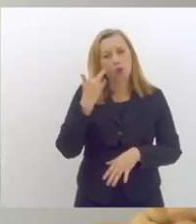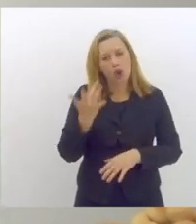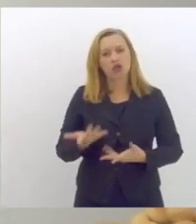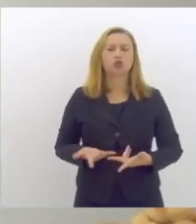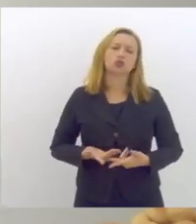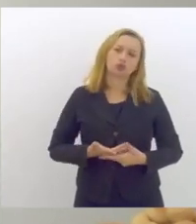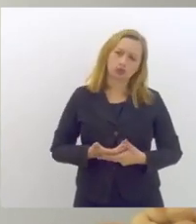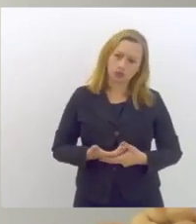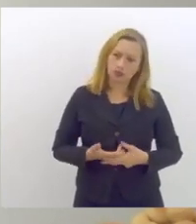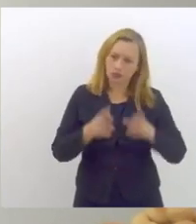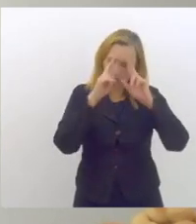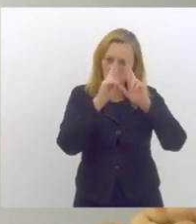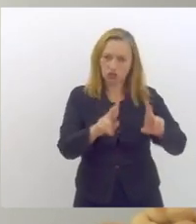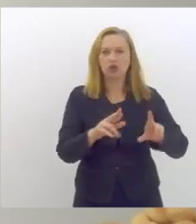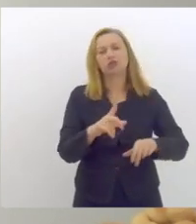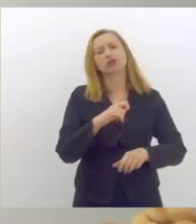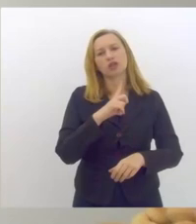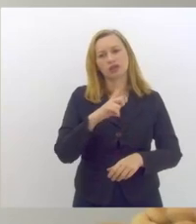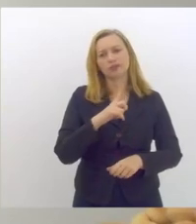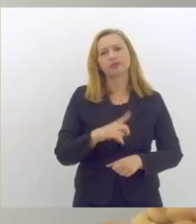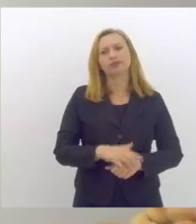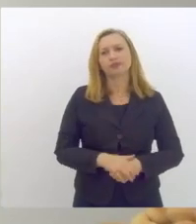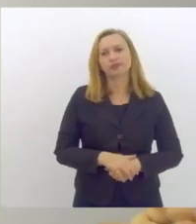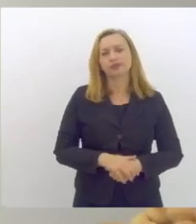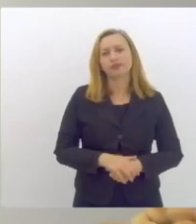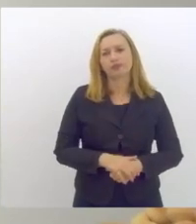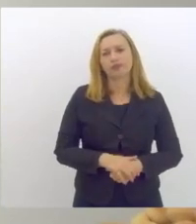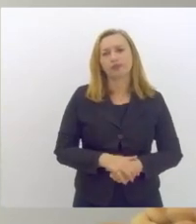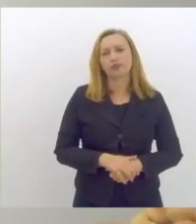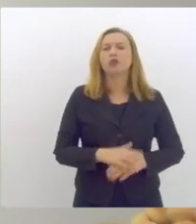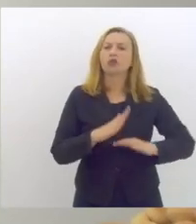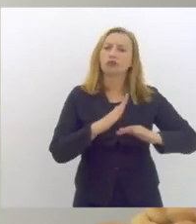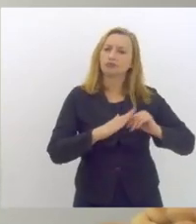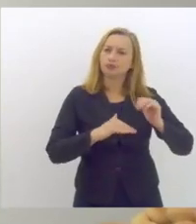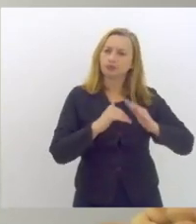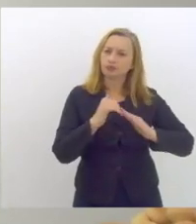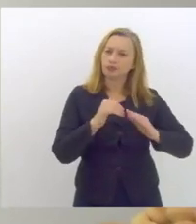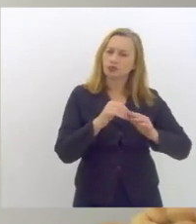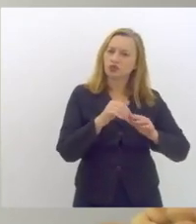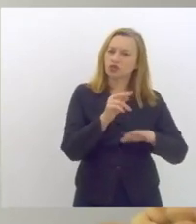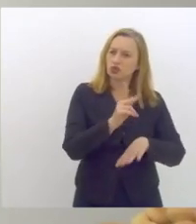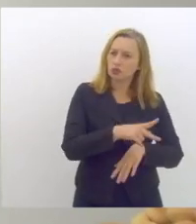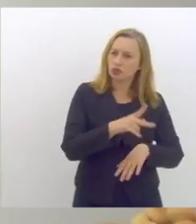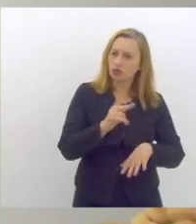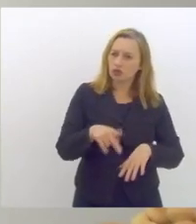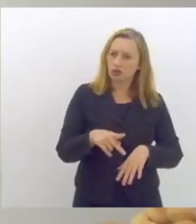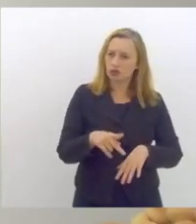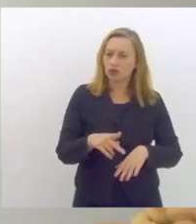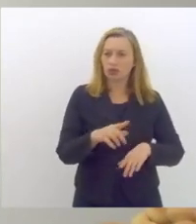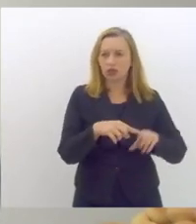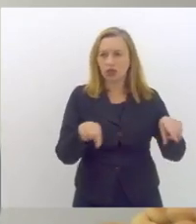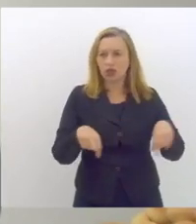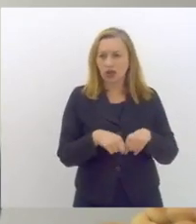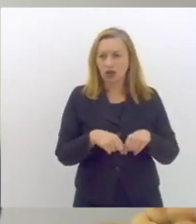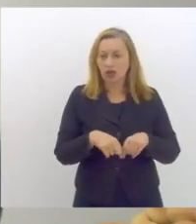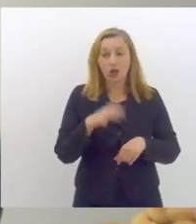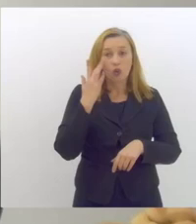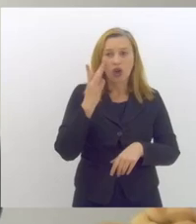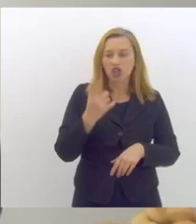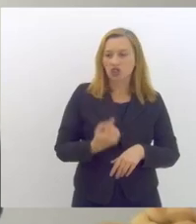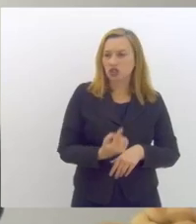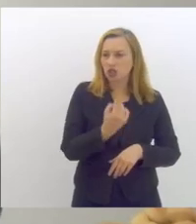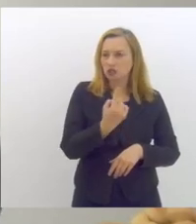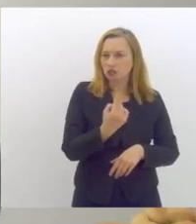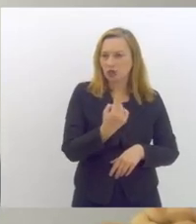mínimo de respeito tanto pela os professores que estão ali em sala de aula que eu acho que nenhum que estão ali tem